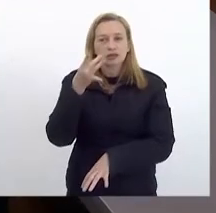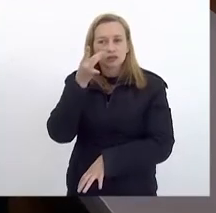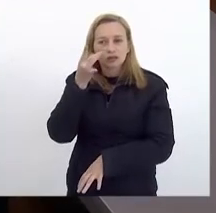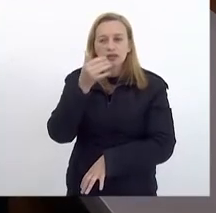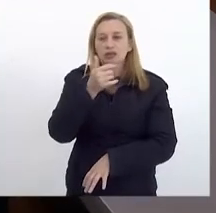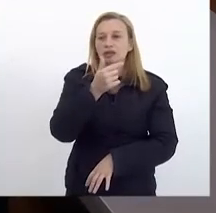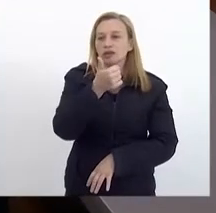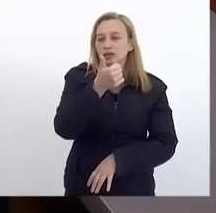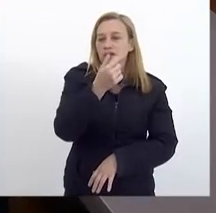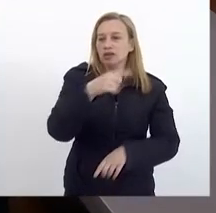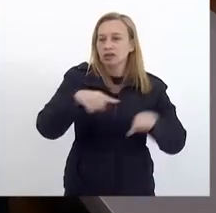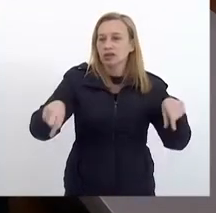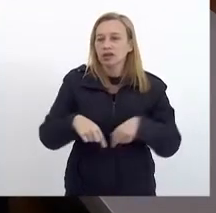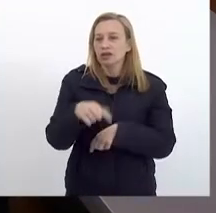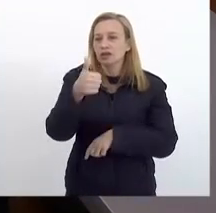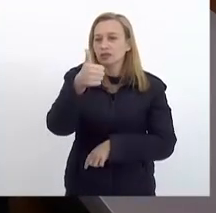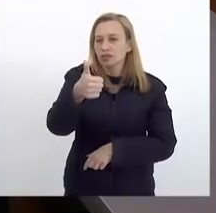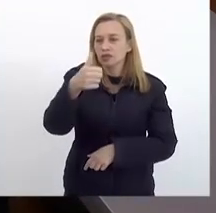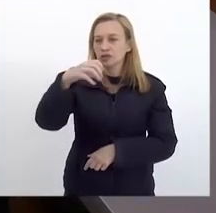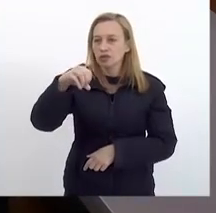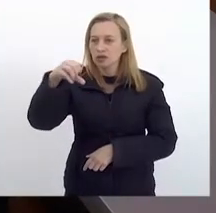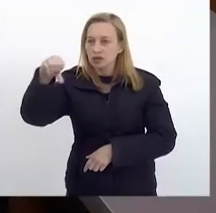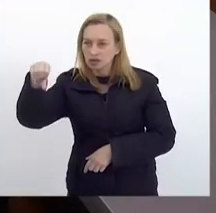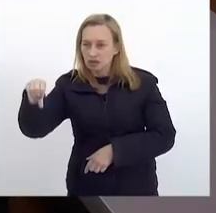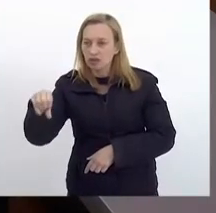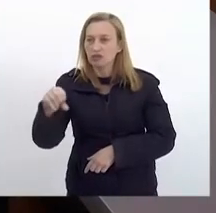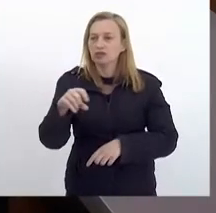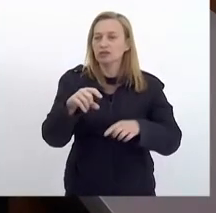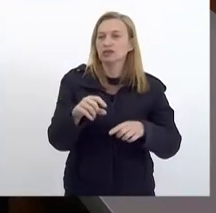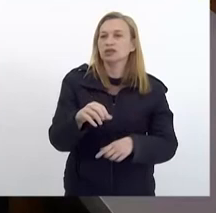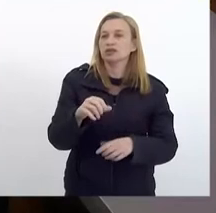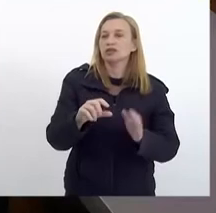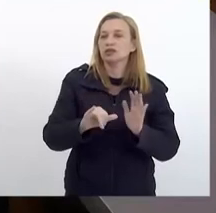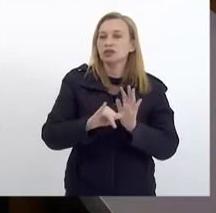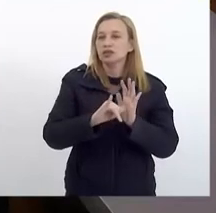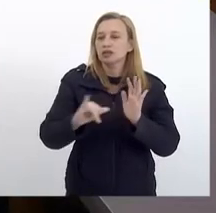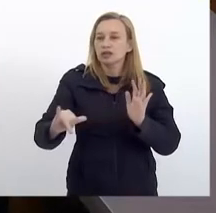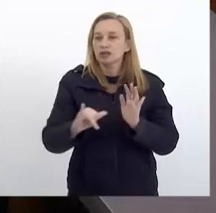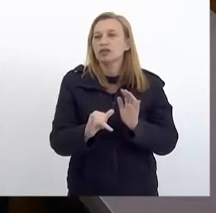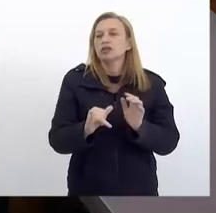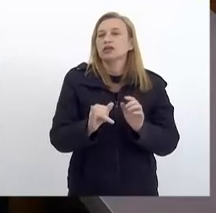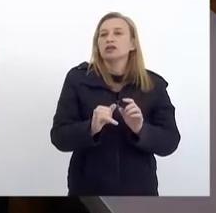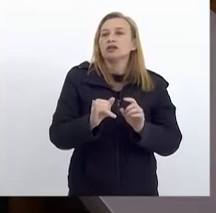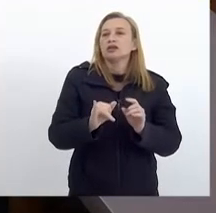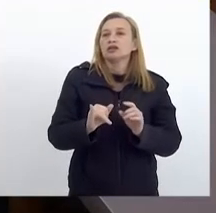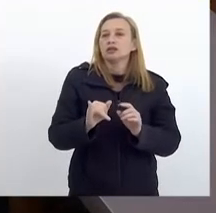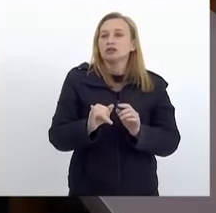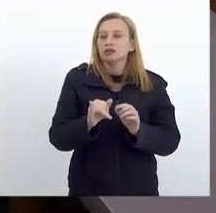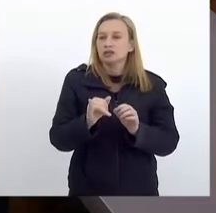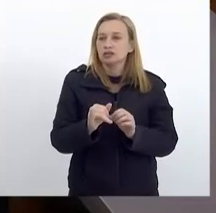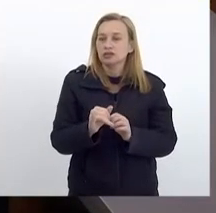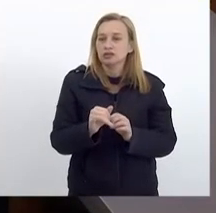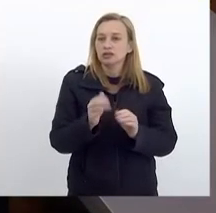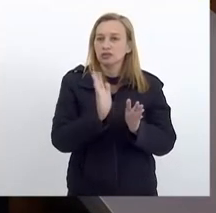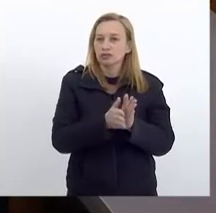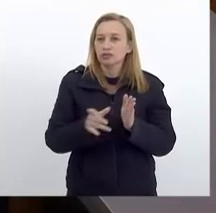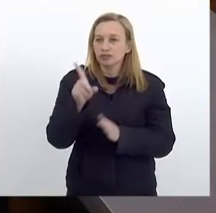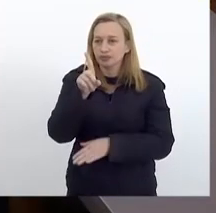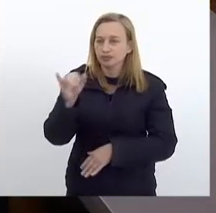1819, por meio de plataforma Zoom, conforme a edital publicada em 15 de outubro de 2021, com a seguinte ordem do dia.